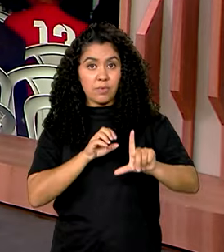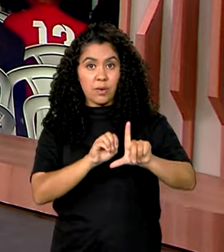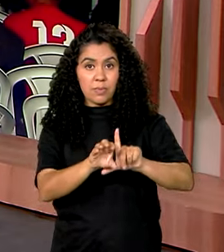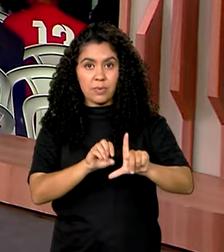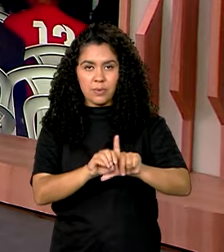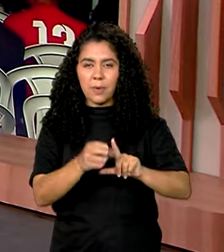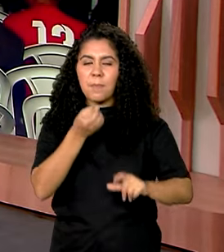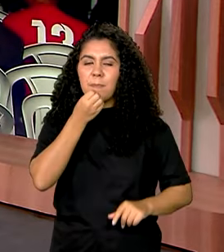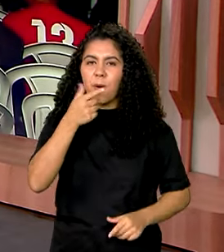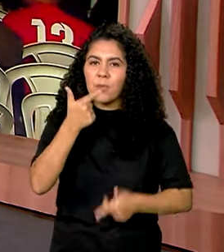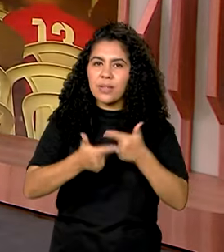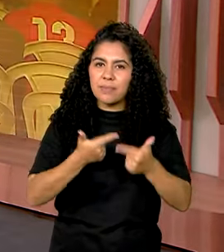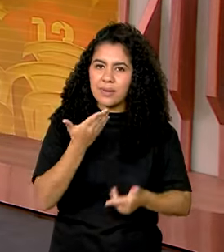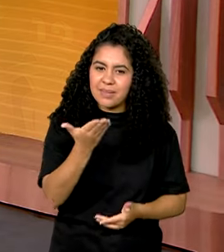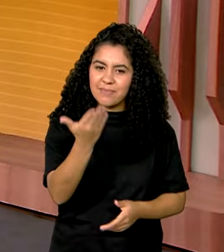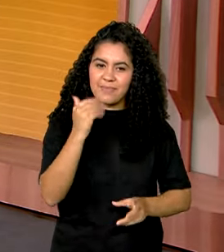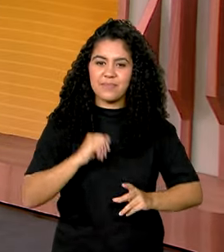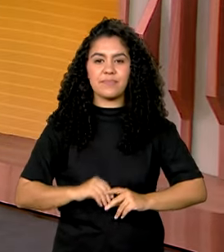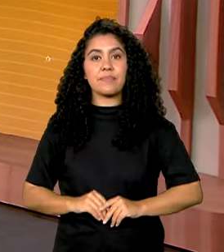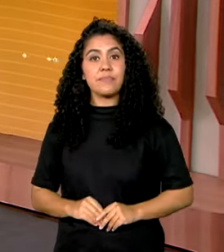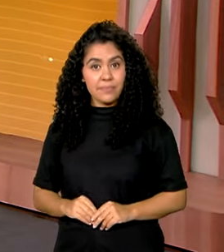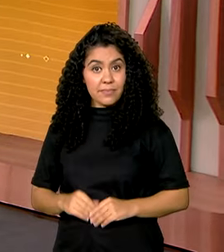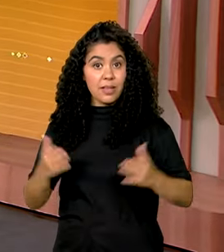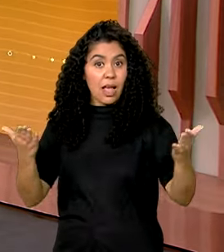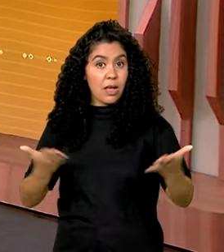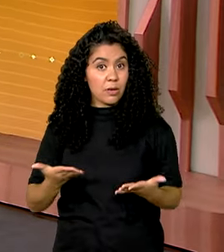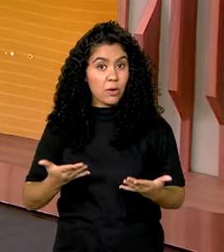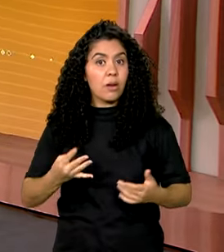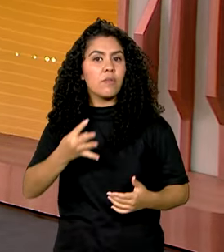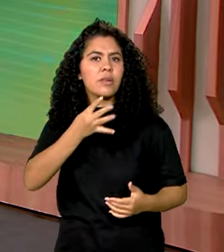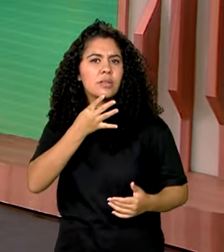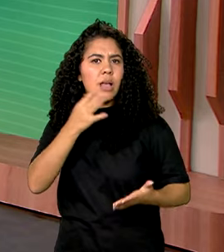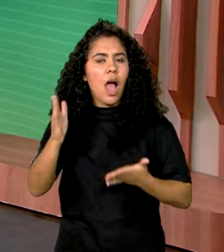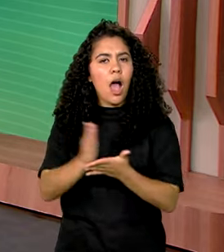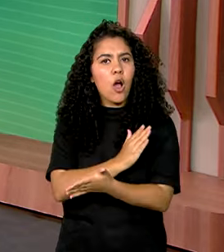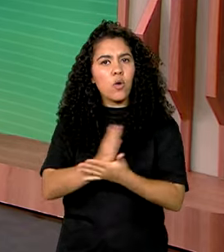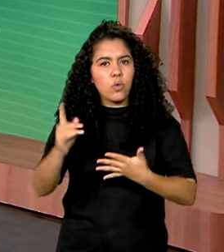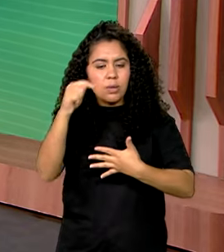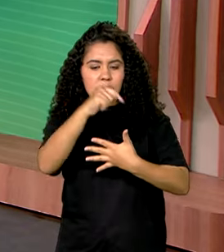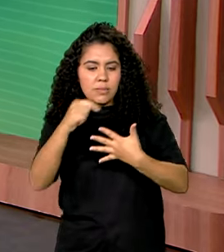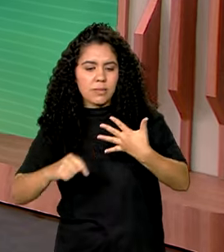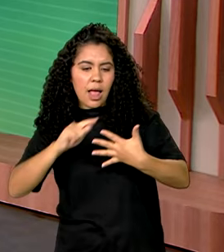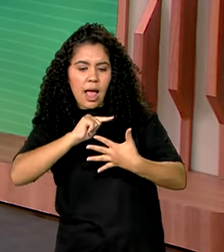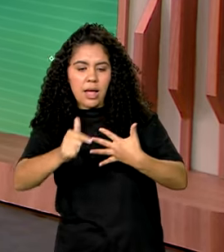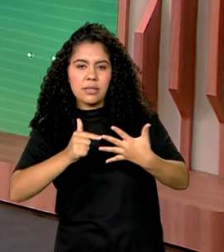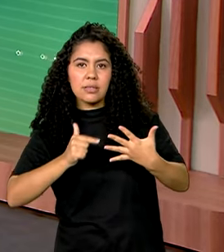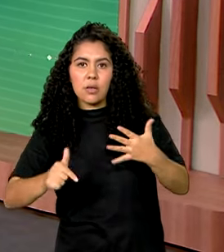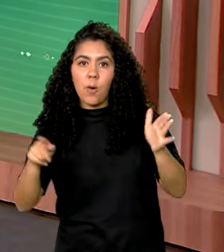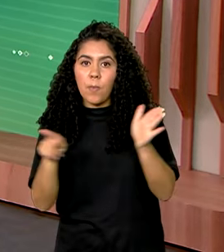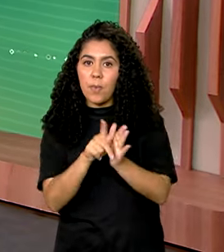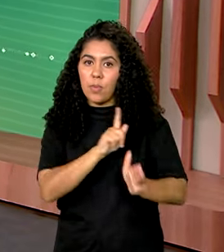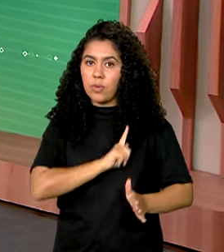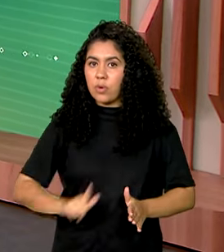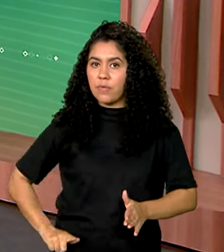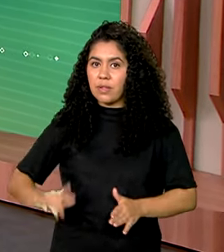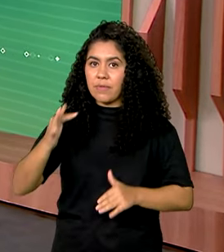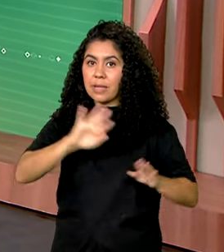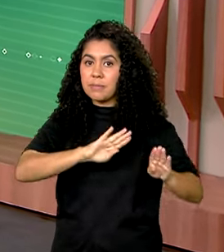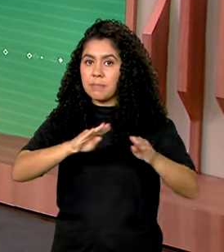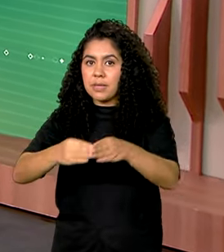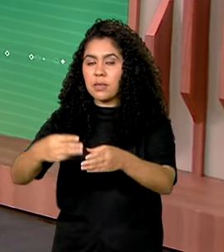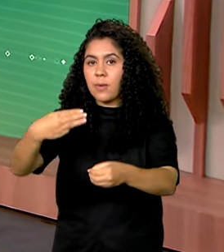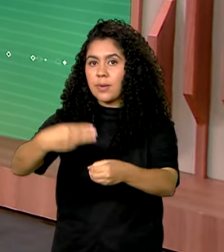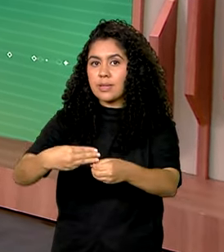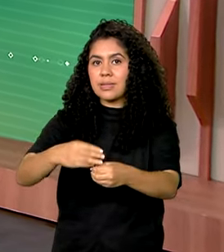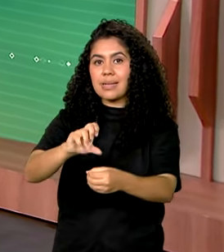trabalho para você. E agora vamos conhecer algumas das ações do governo federal na cidade de Salto, onde o presidente Lula tem daqui a pouquinho o